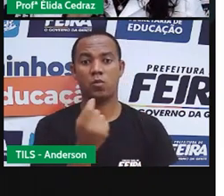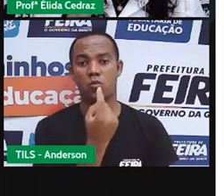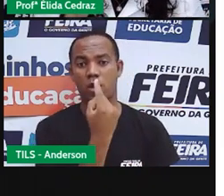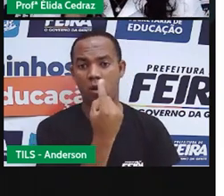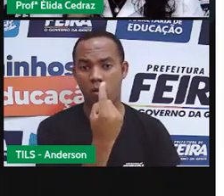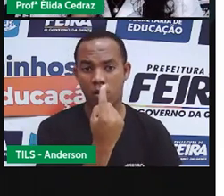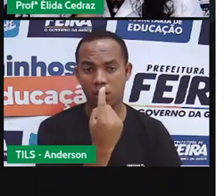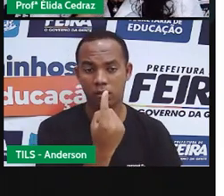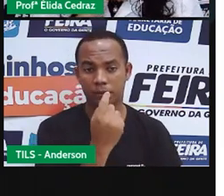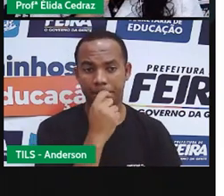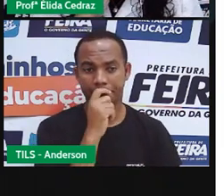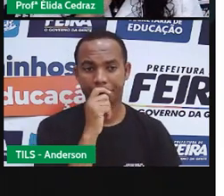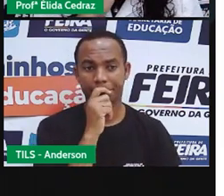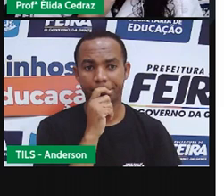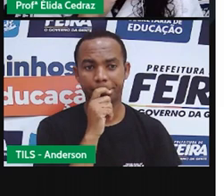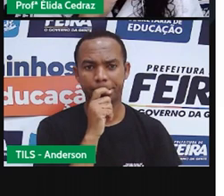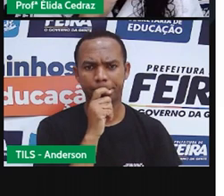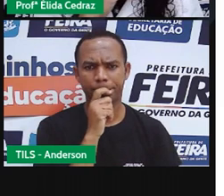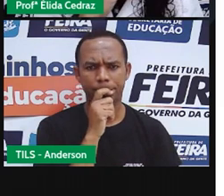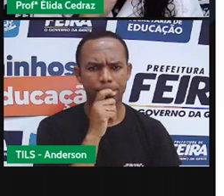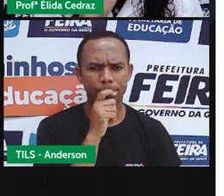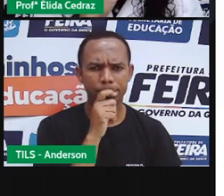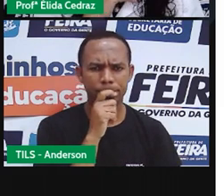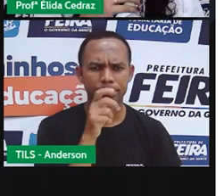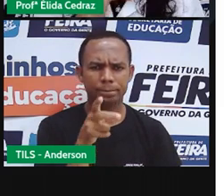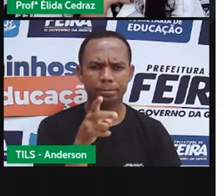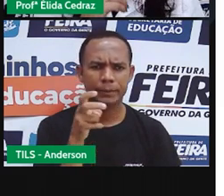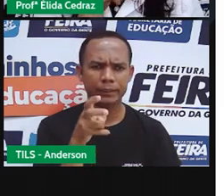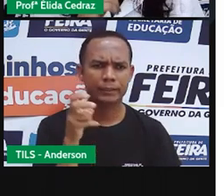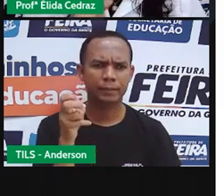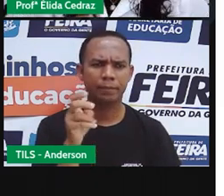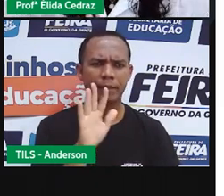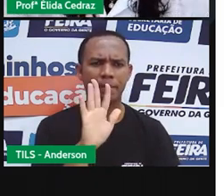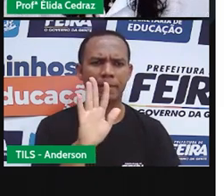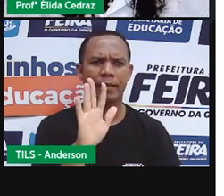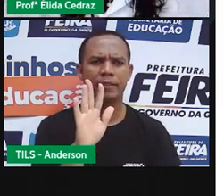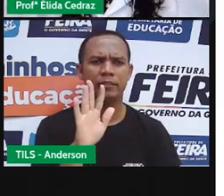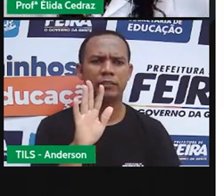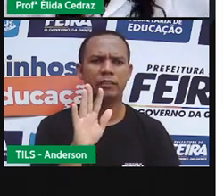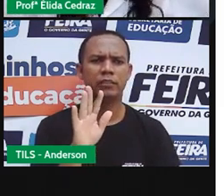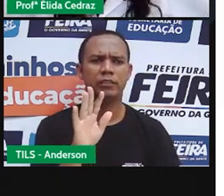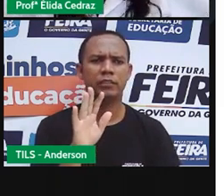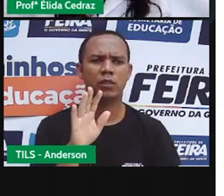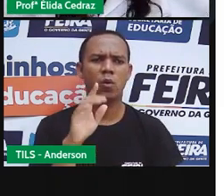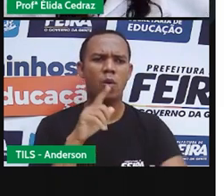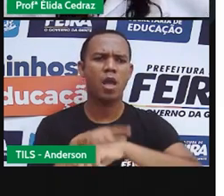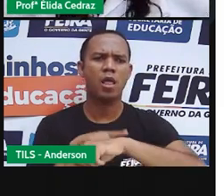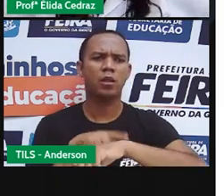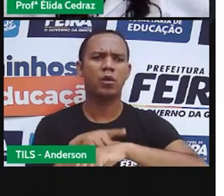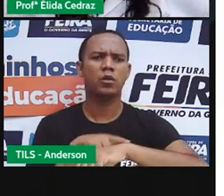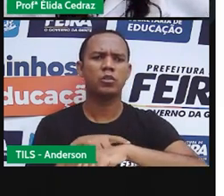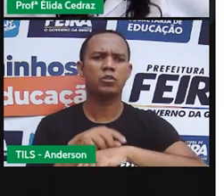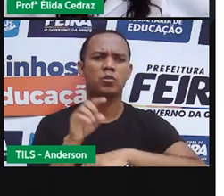hora. Ah, Proélida, mas o relógio só vai até o número 12.